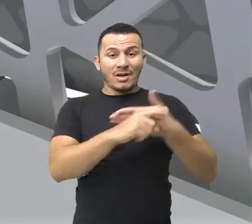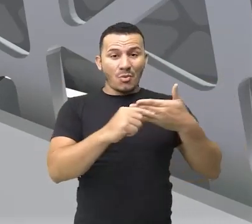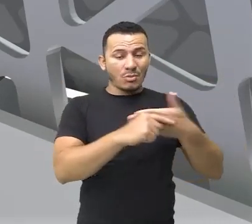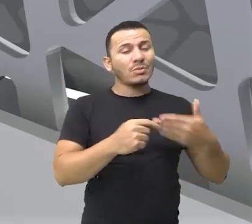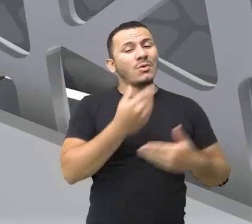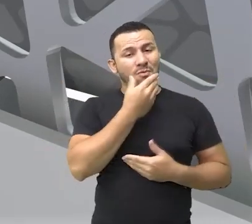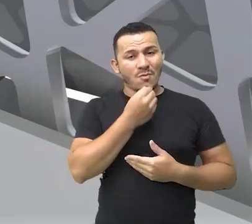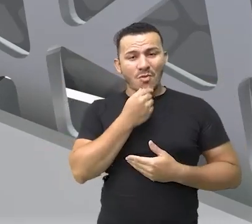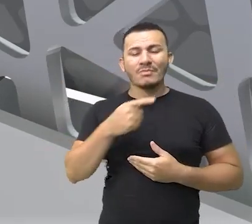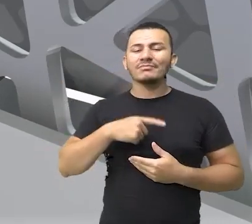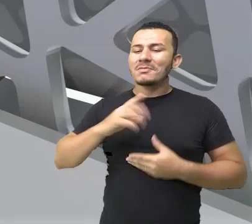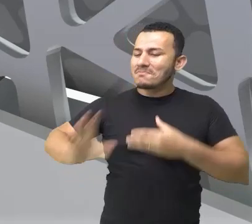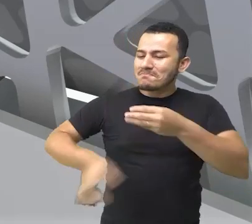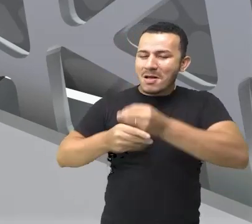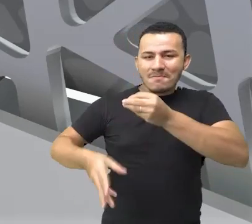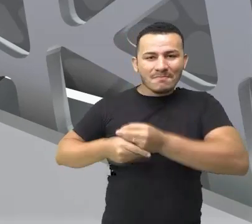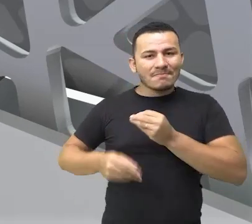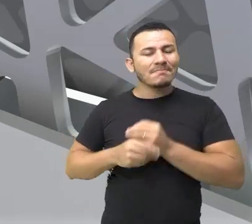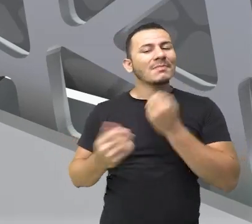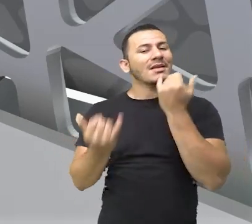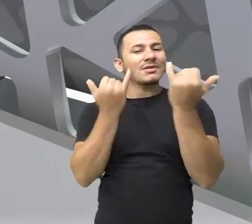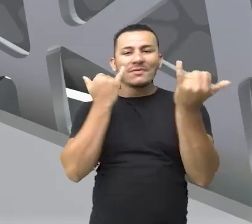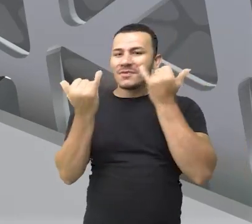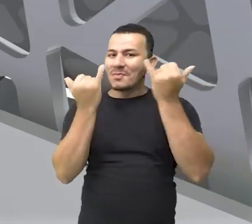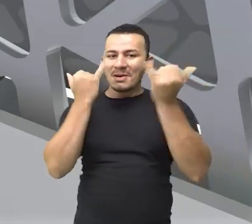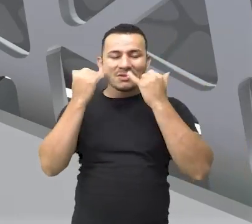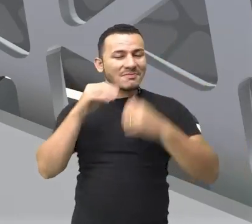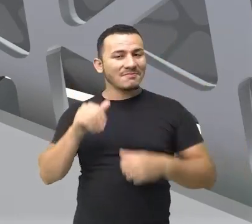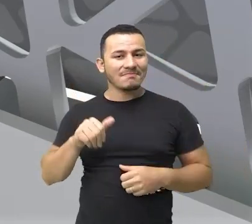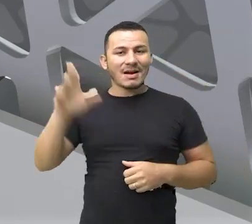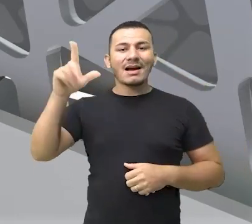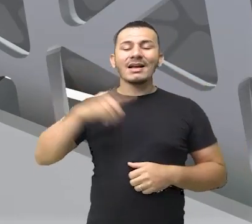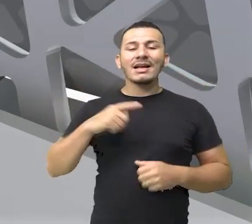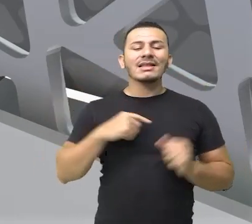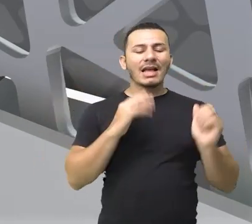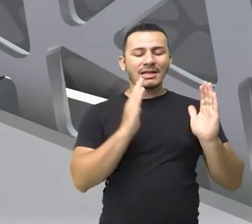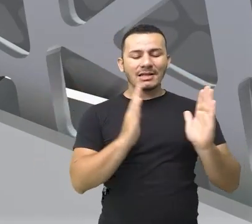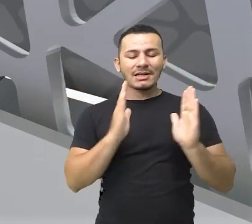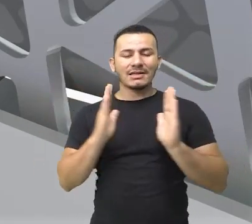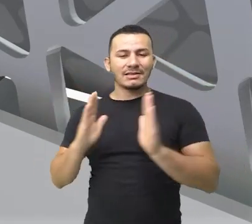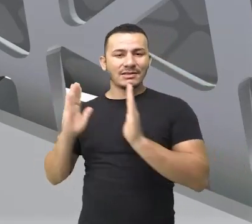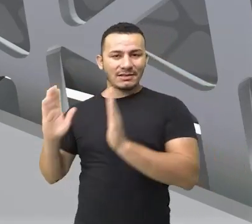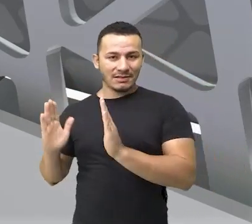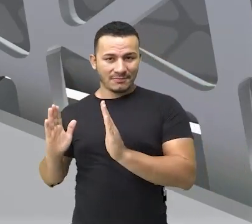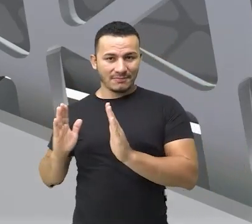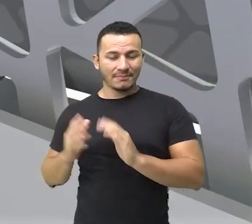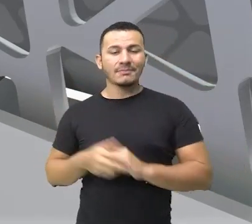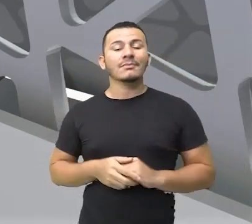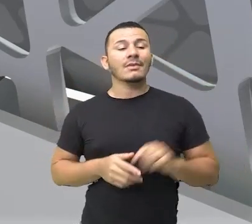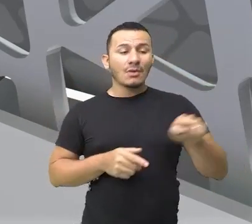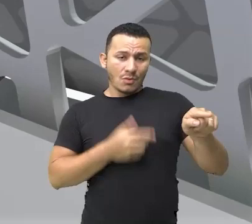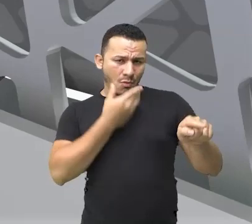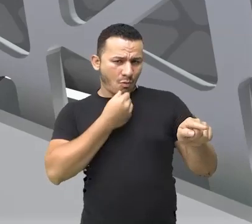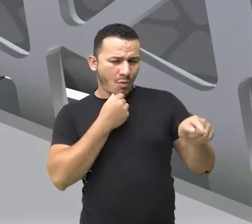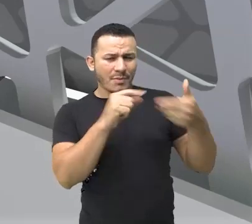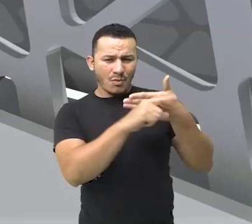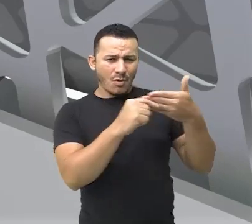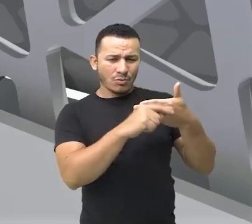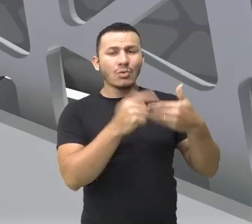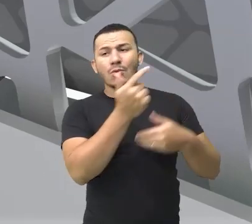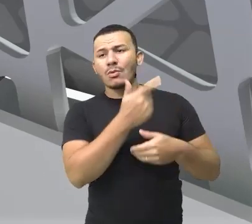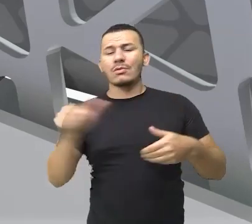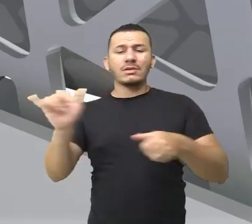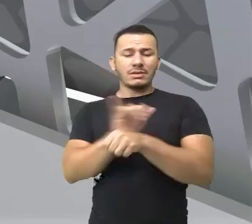informações que foram expostas ao leitor em uma sequência. E a gente pode observar que ele utilizou também uma outra